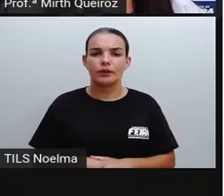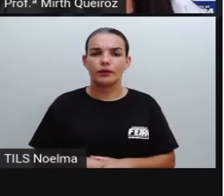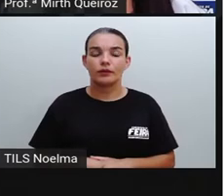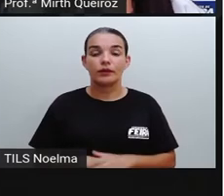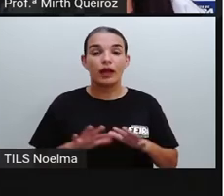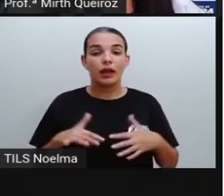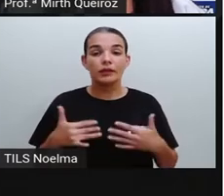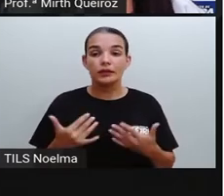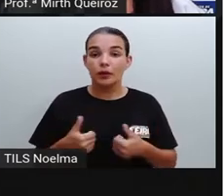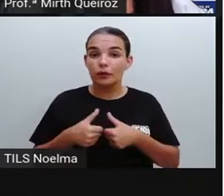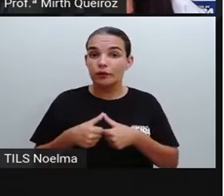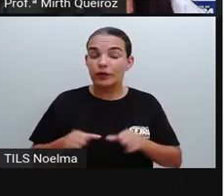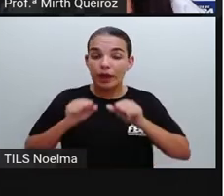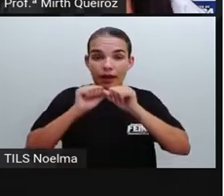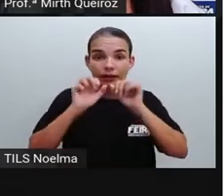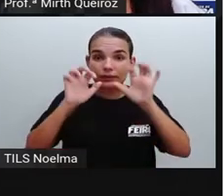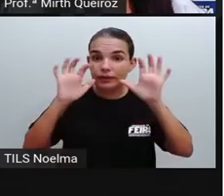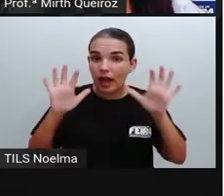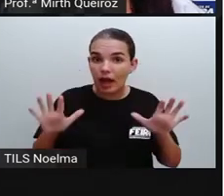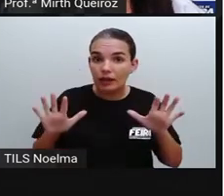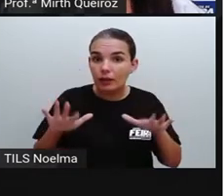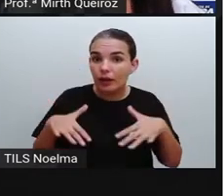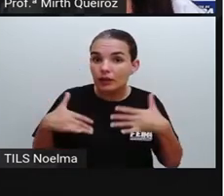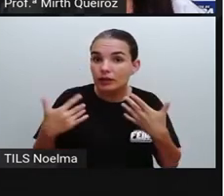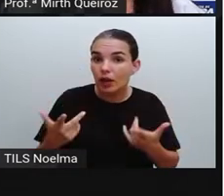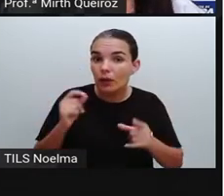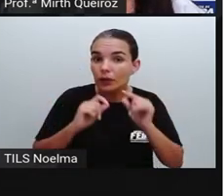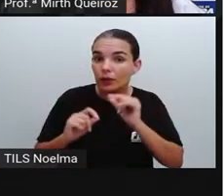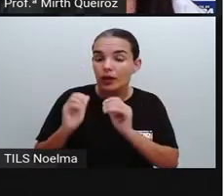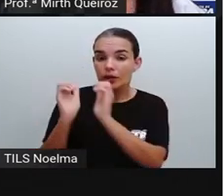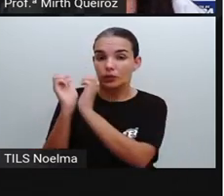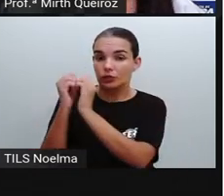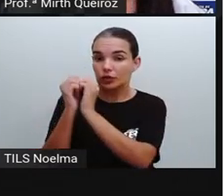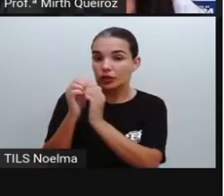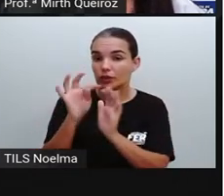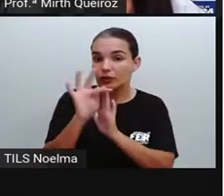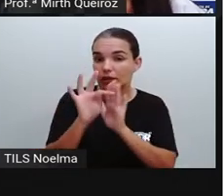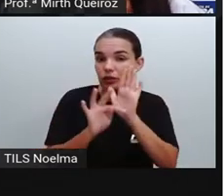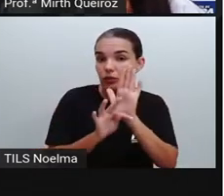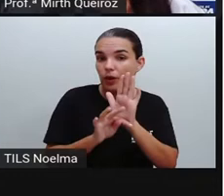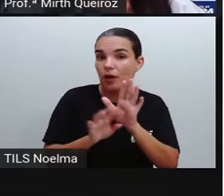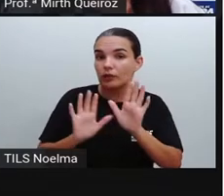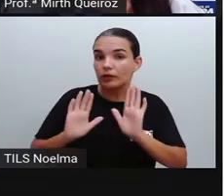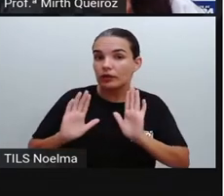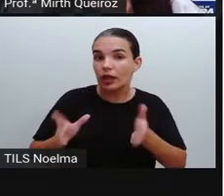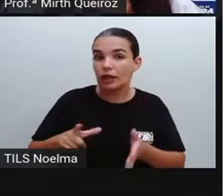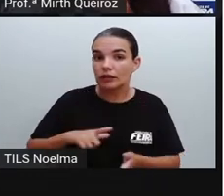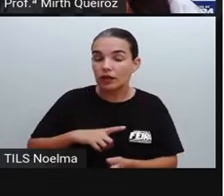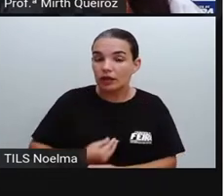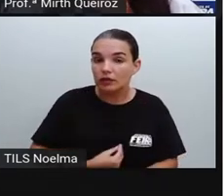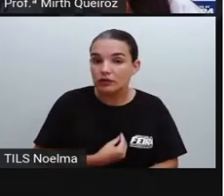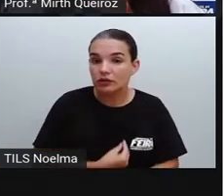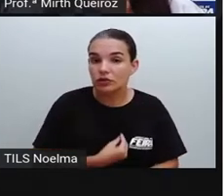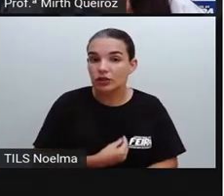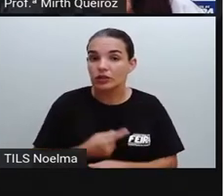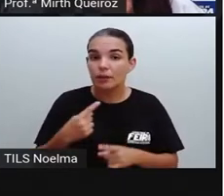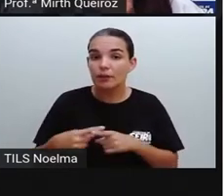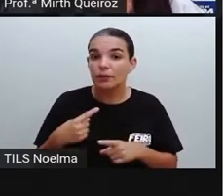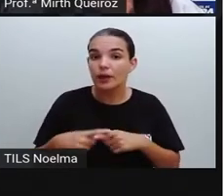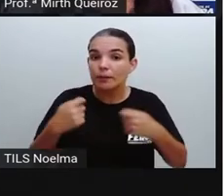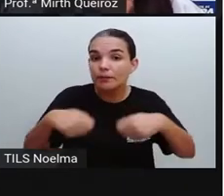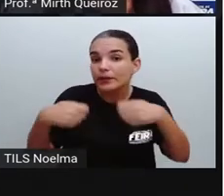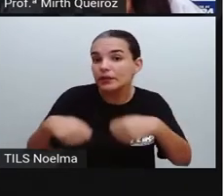Fica evidente, portanto, que os gêneros textuais, eles são formados a partir da necessidade, Das necessidades e desejos